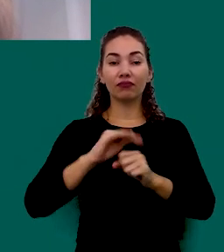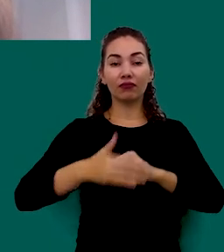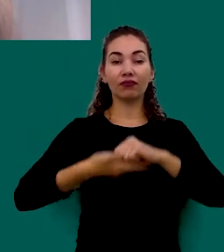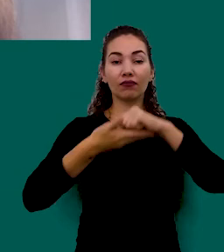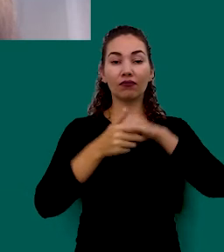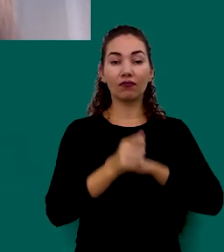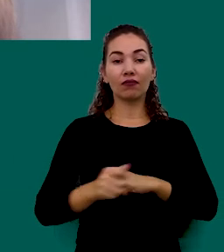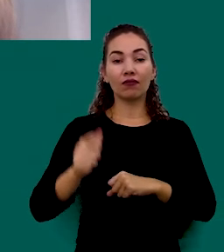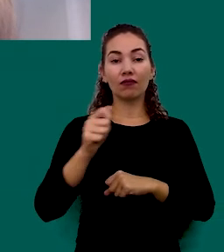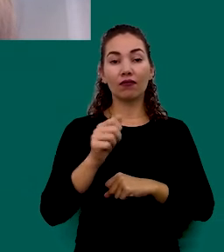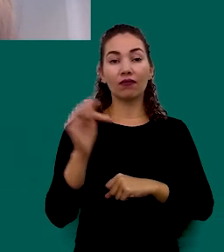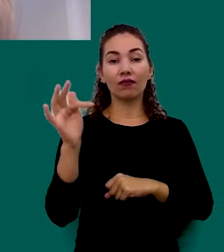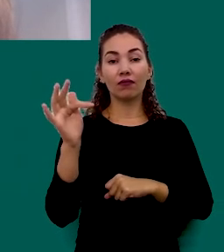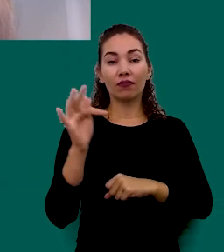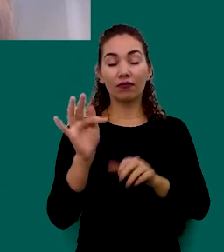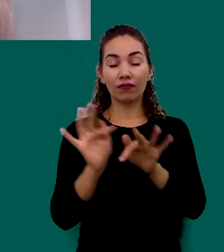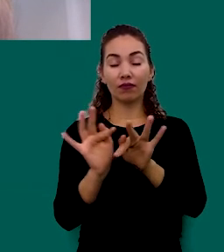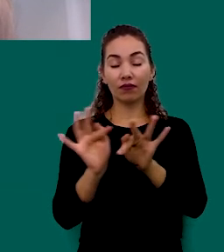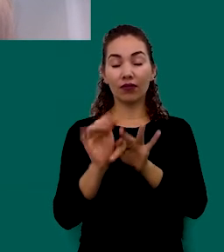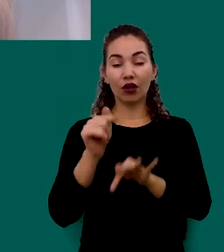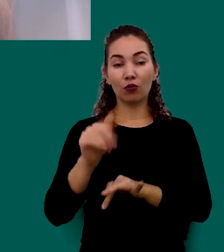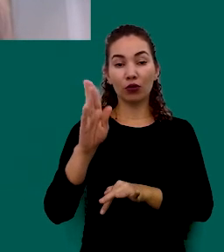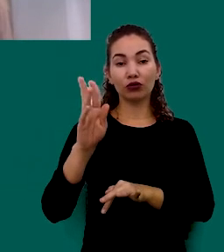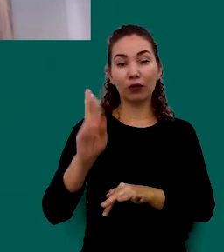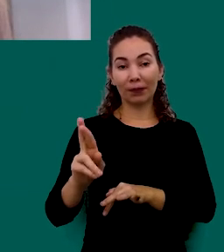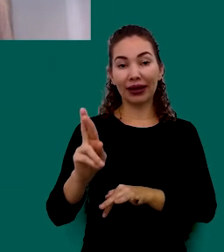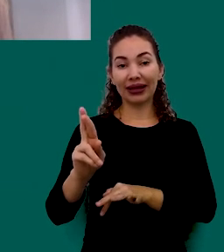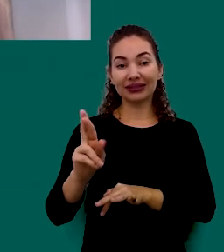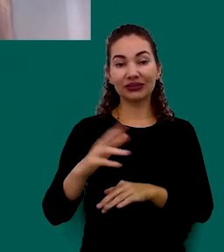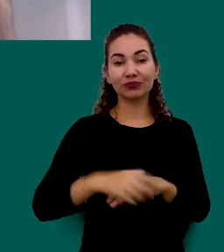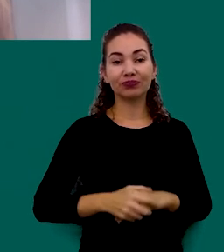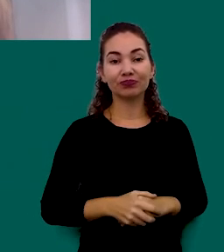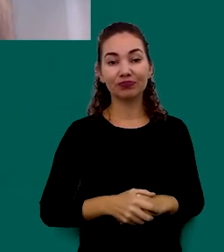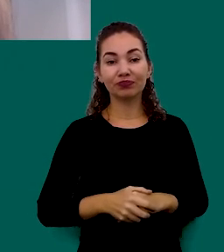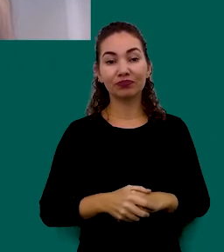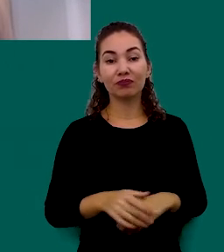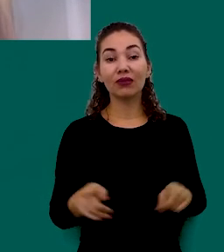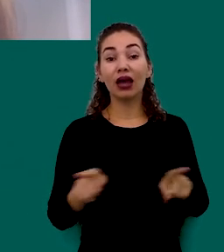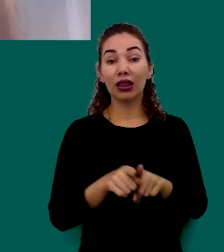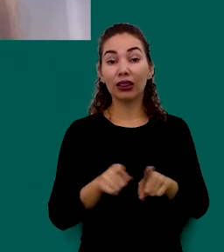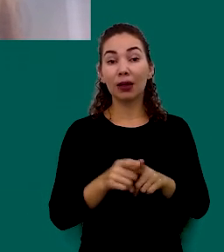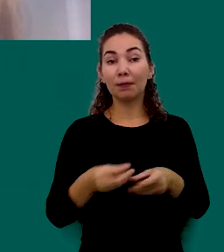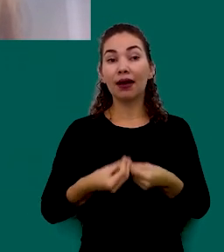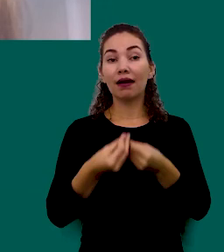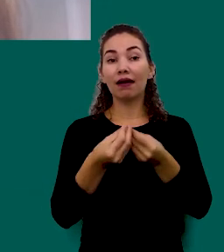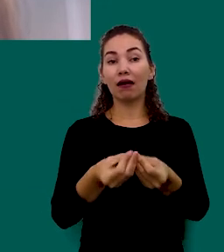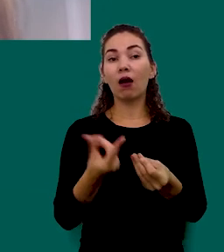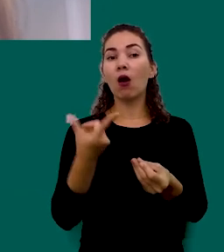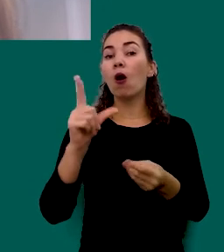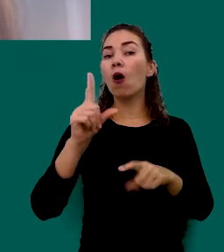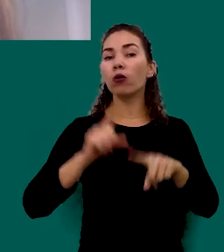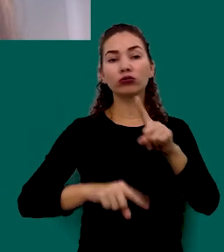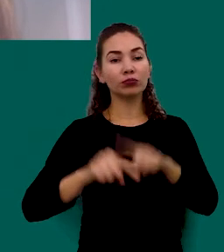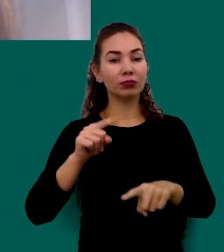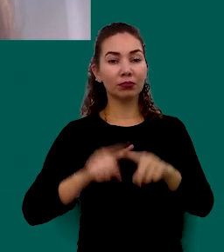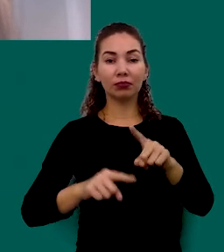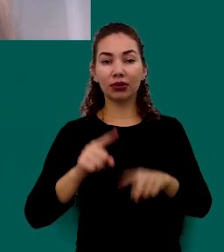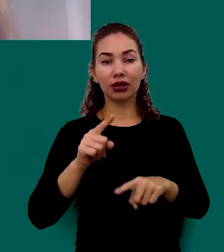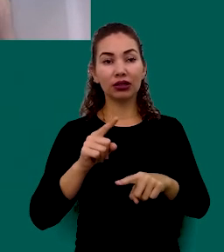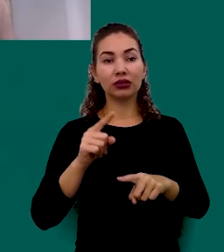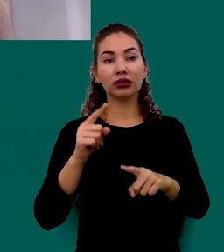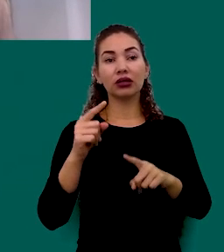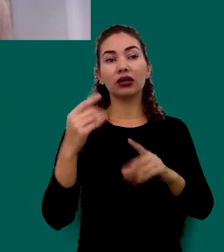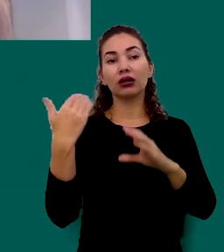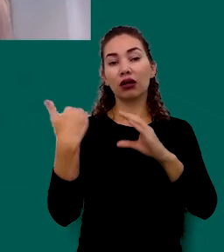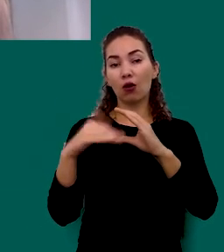Arroba Fevalho Ponto BR Também Podemos Encaminhar Esse Material Outros Materiais Por Meio